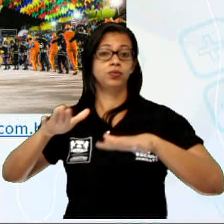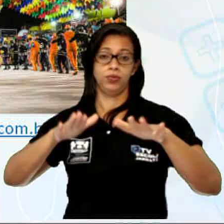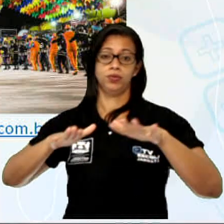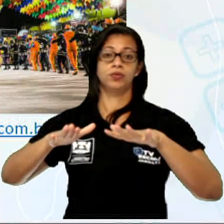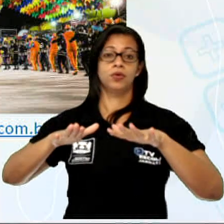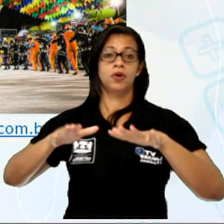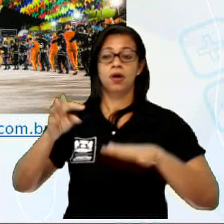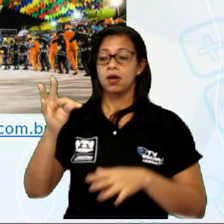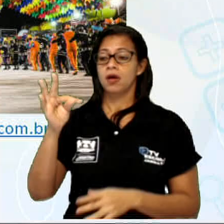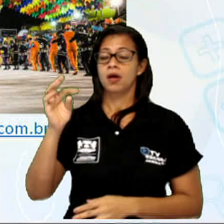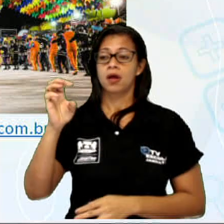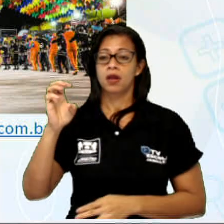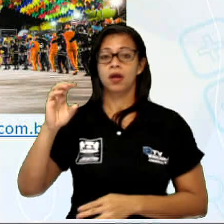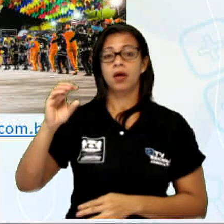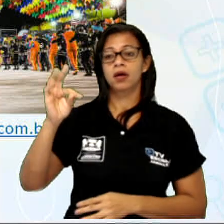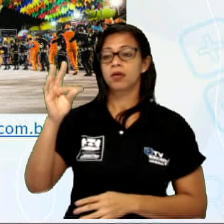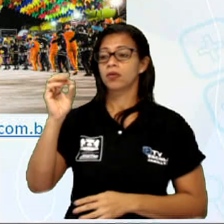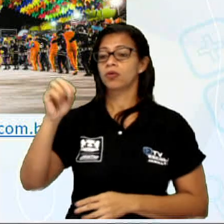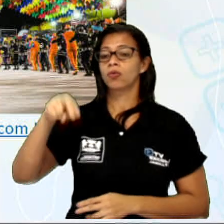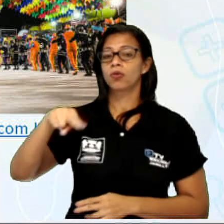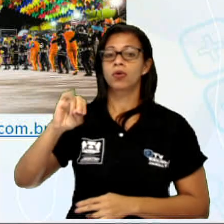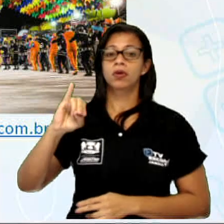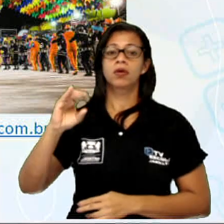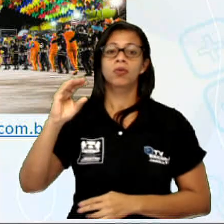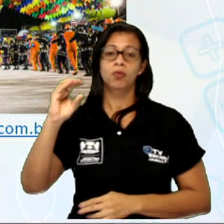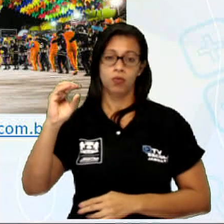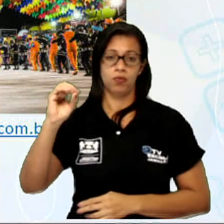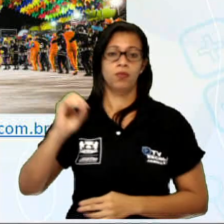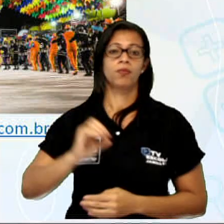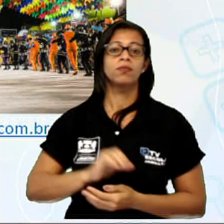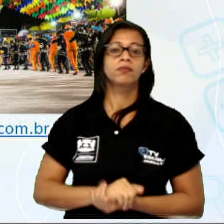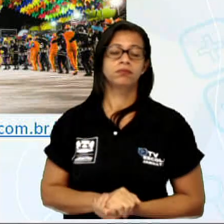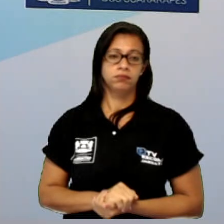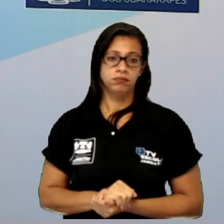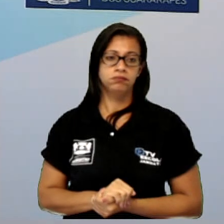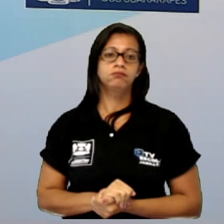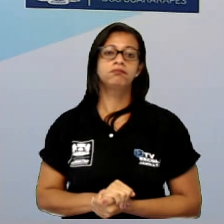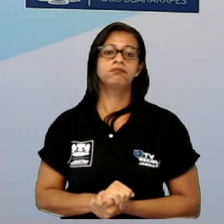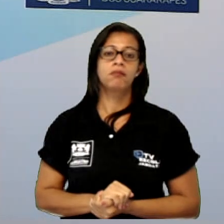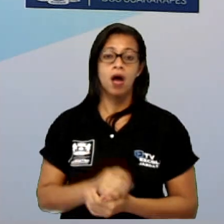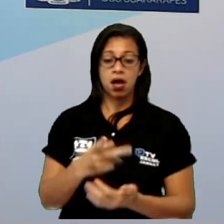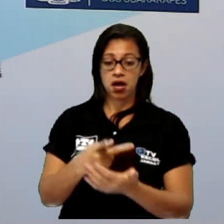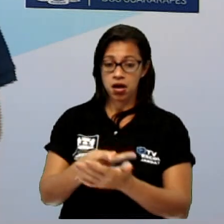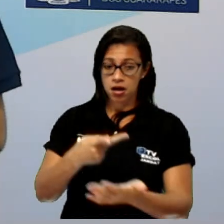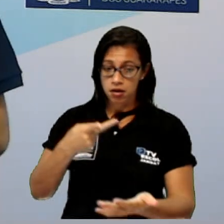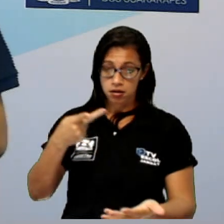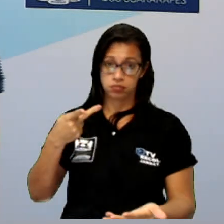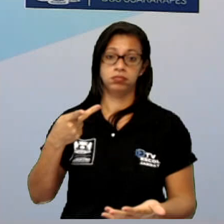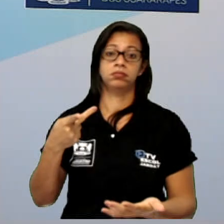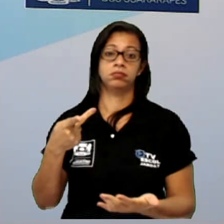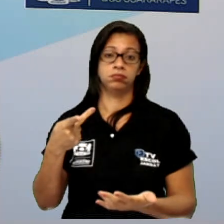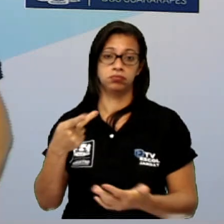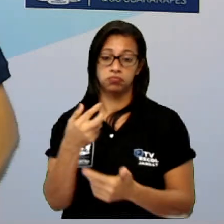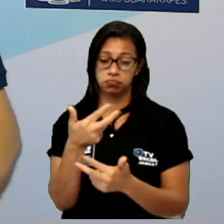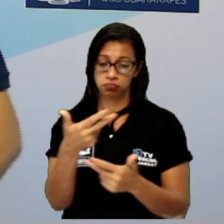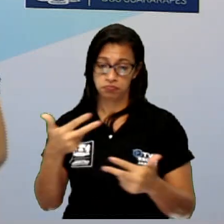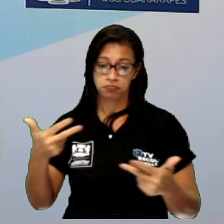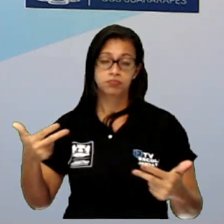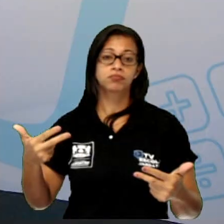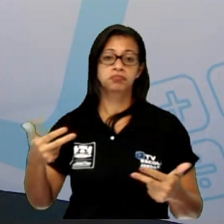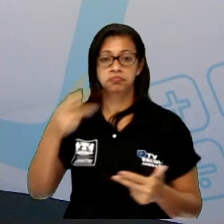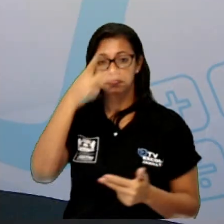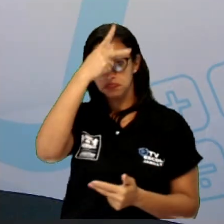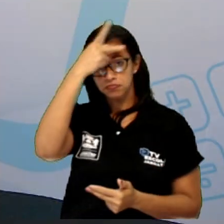graves para a população, tá? Então, quando acontece esse tremor de terra é quando o